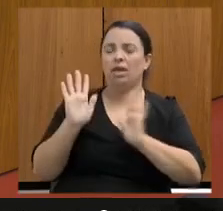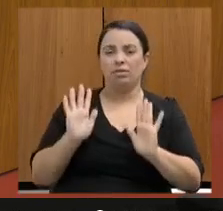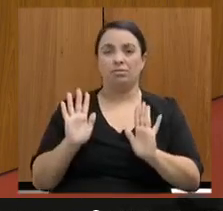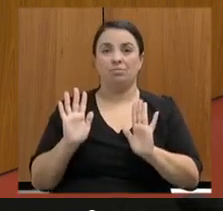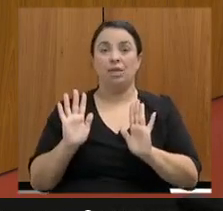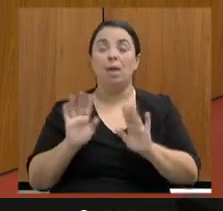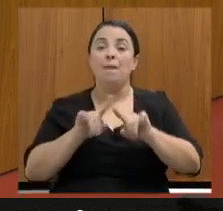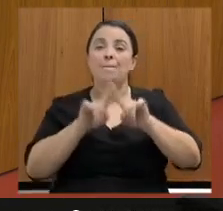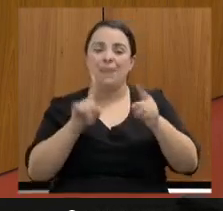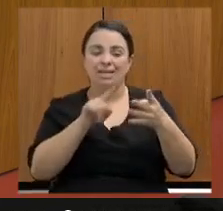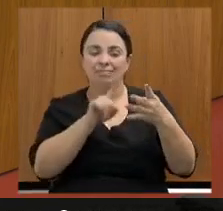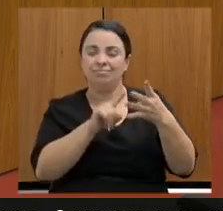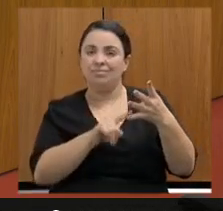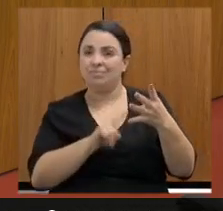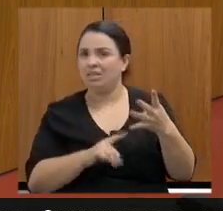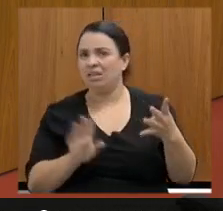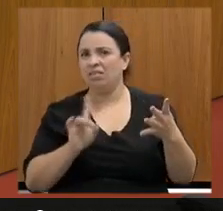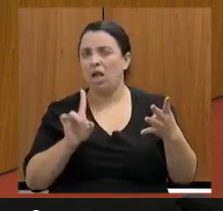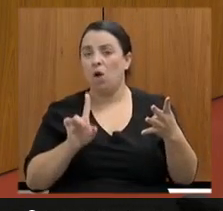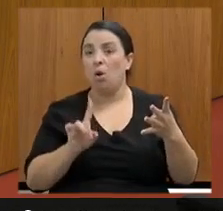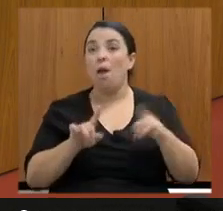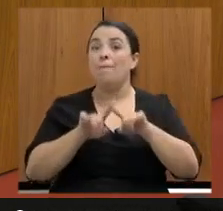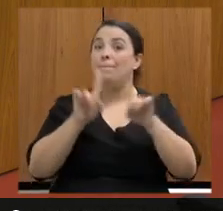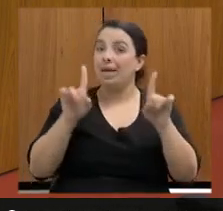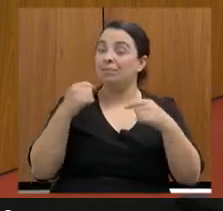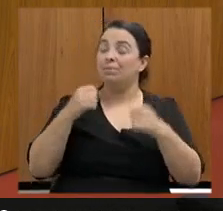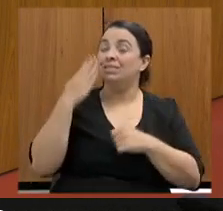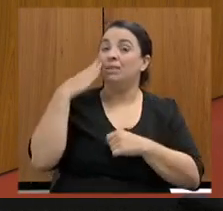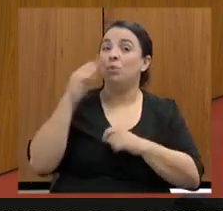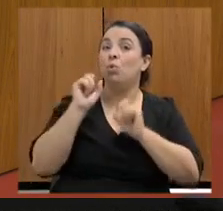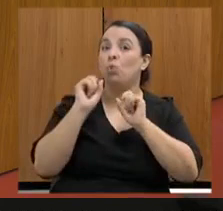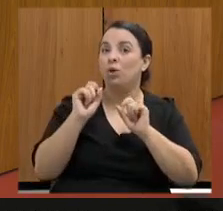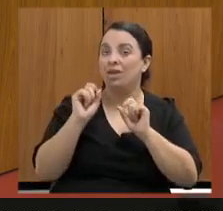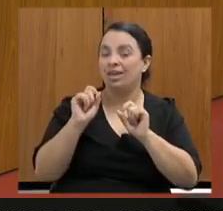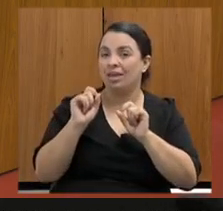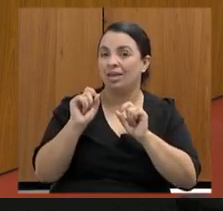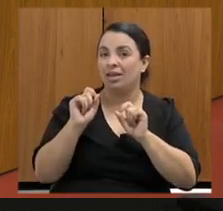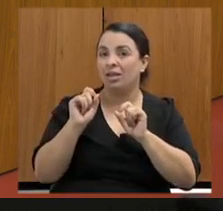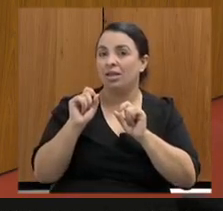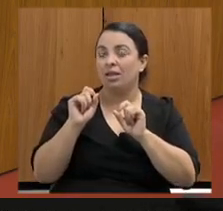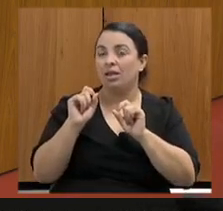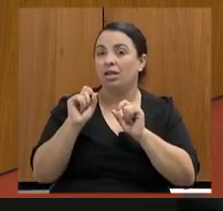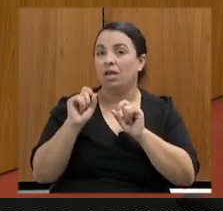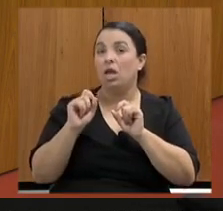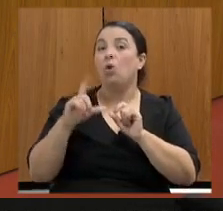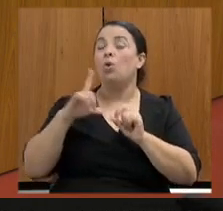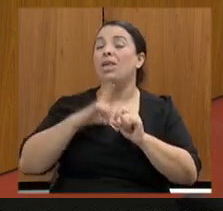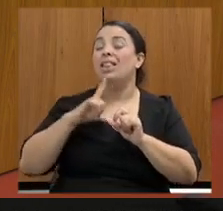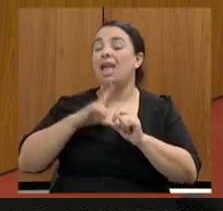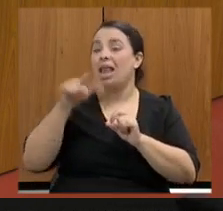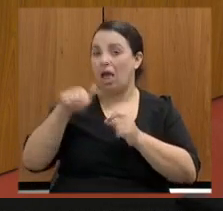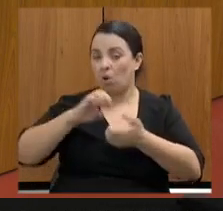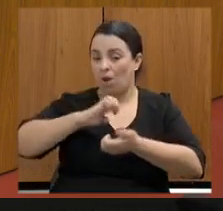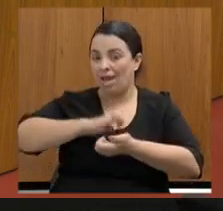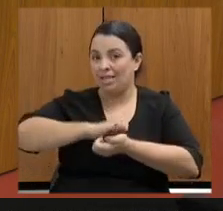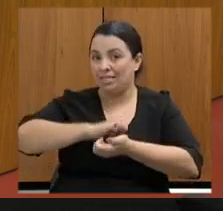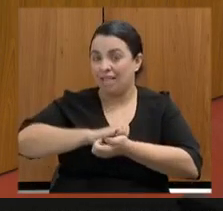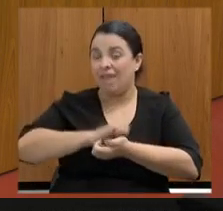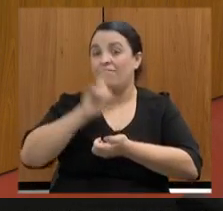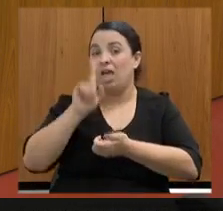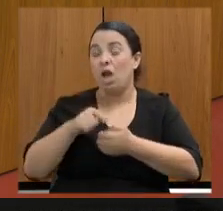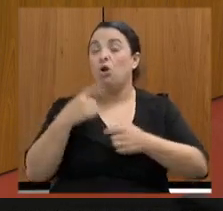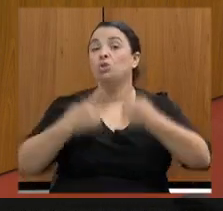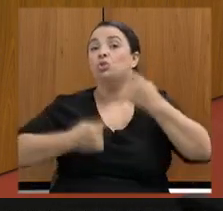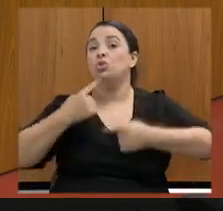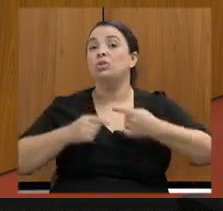existe interpretação judicial no âmbito nacional da legislação do Estado, não. O que está no STF é a discussão se